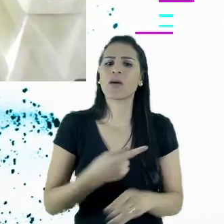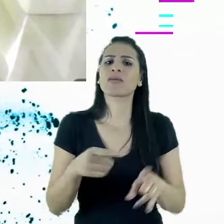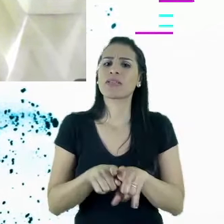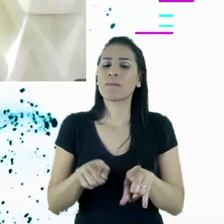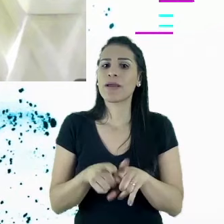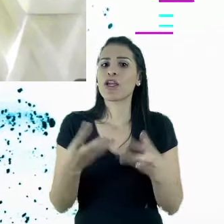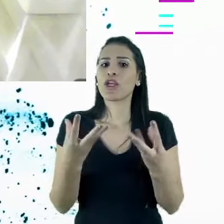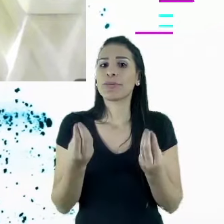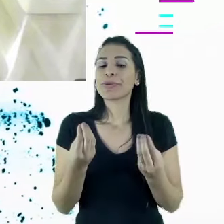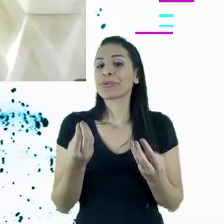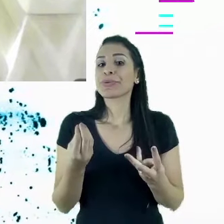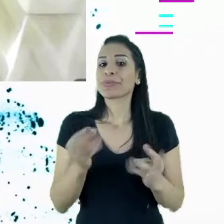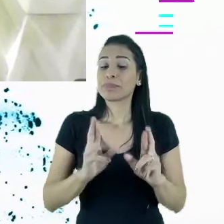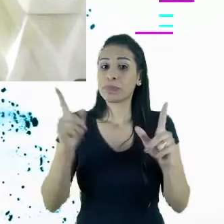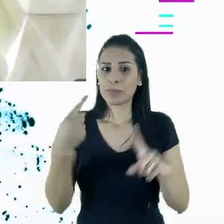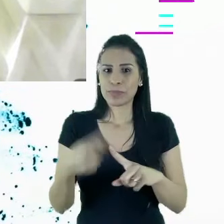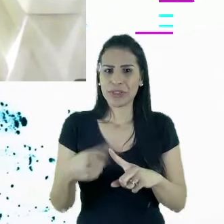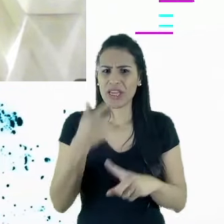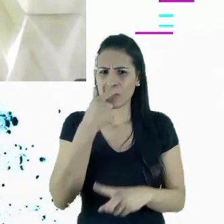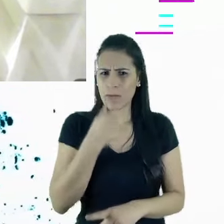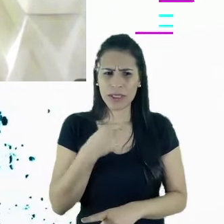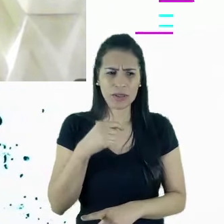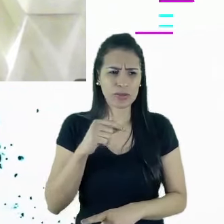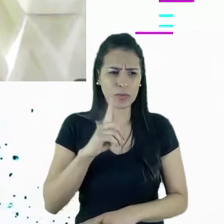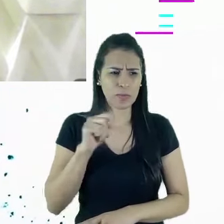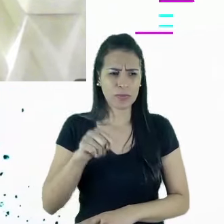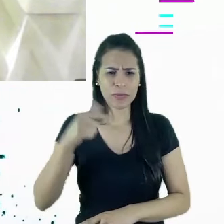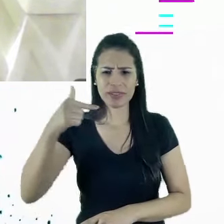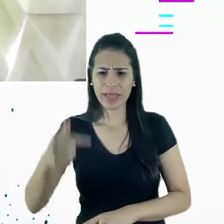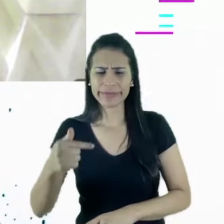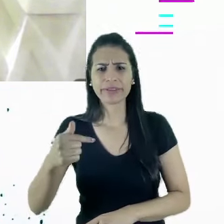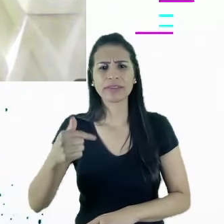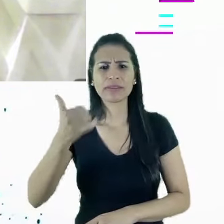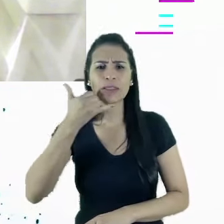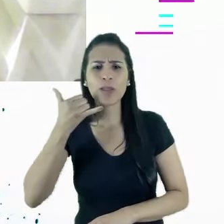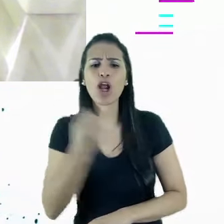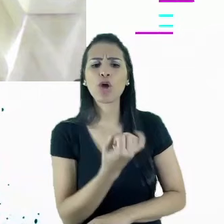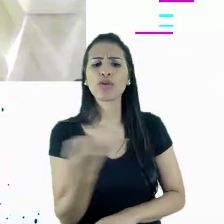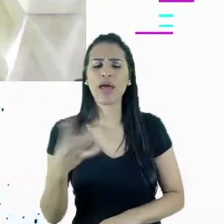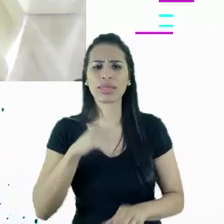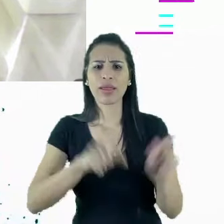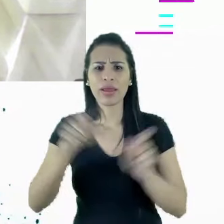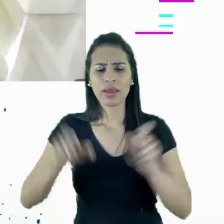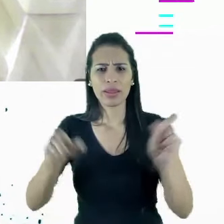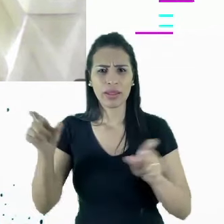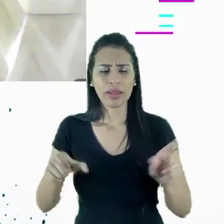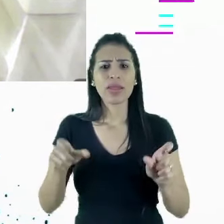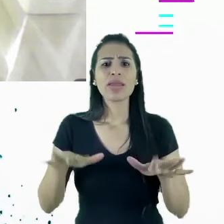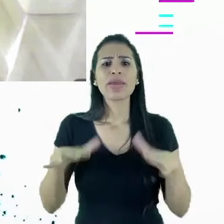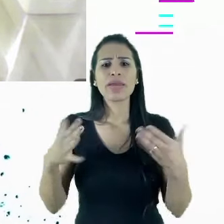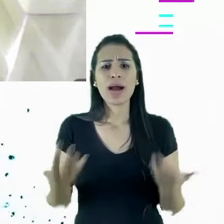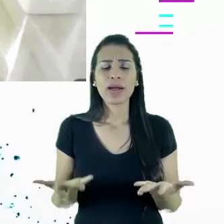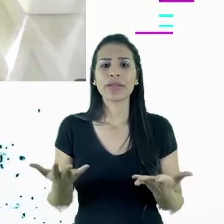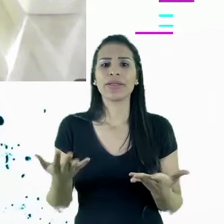verá cada brasileiro é 1.7, o aparelho celular que tem. E aí você vai numa pequena e